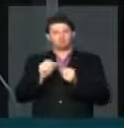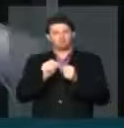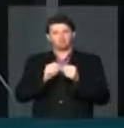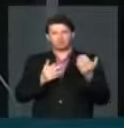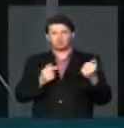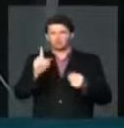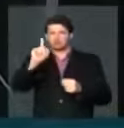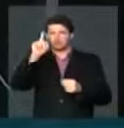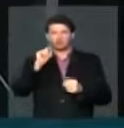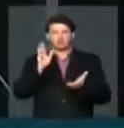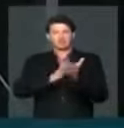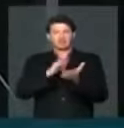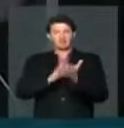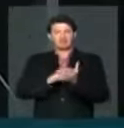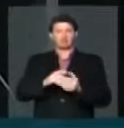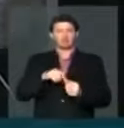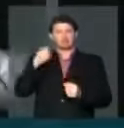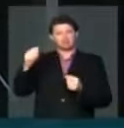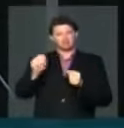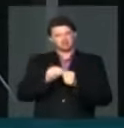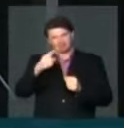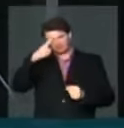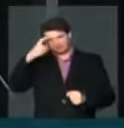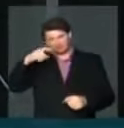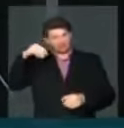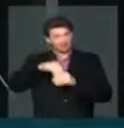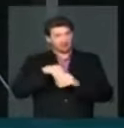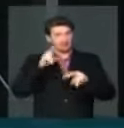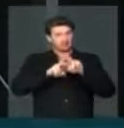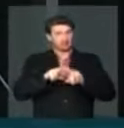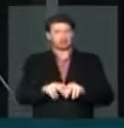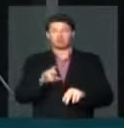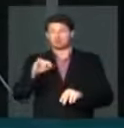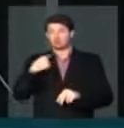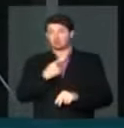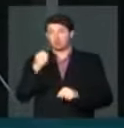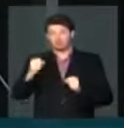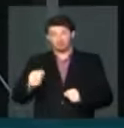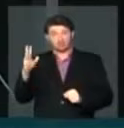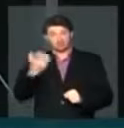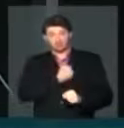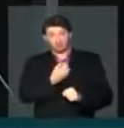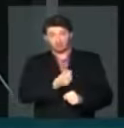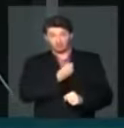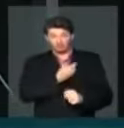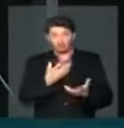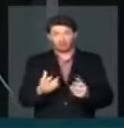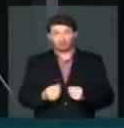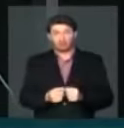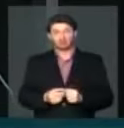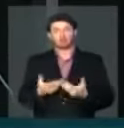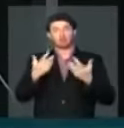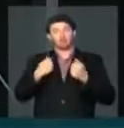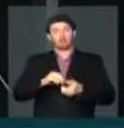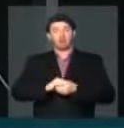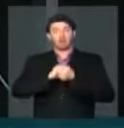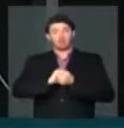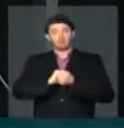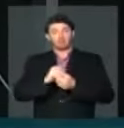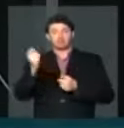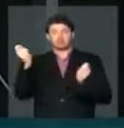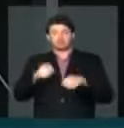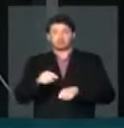juventude nas mãos dos doutores em crime. Se podemos salvar vidas, apostemos de que é possível salvar.